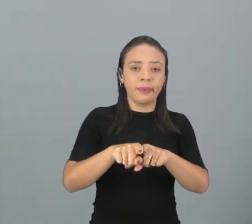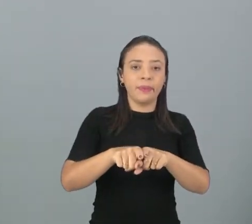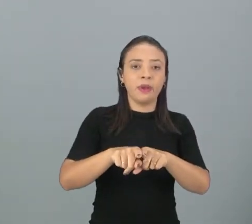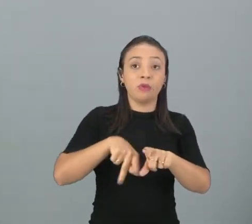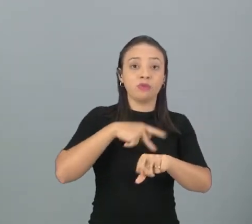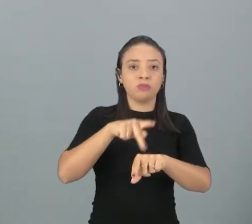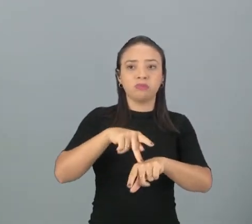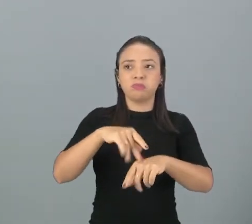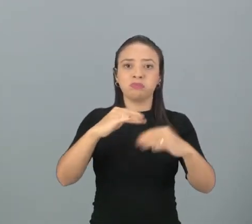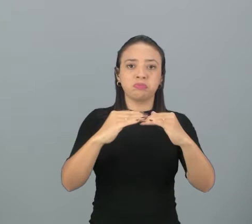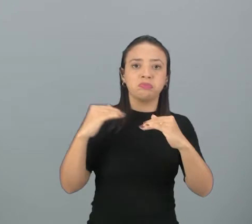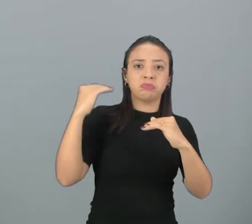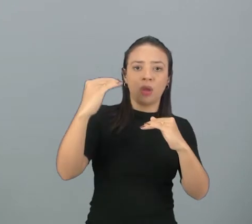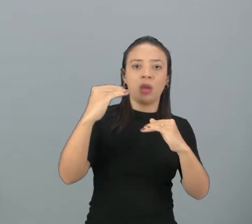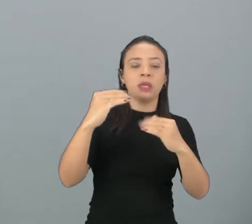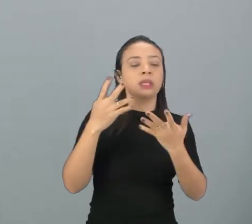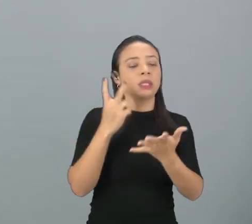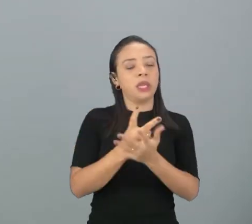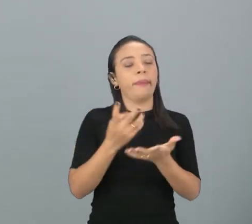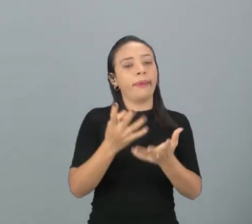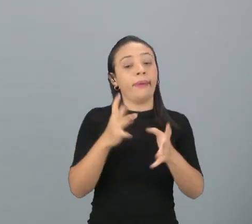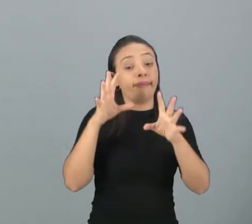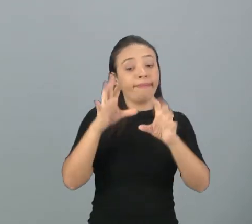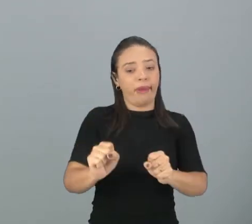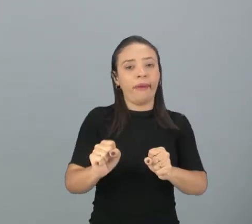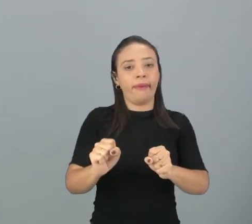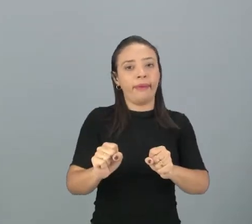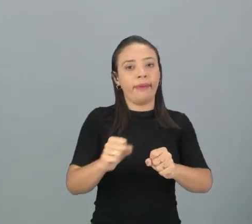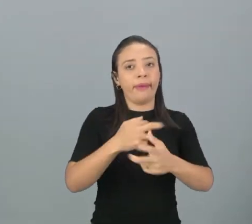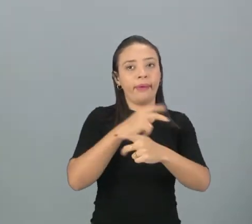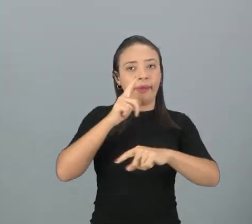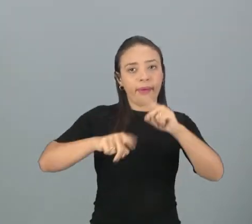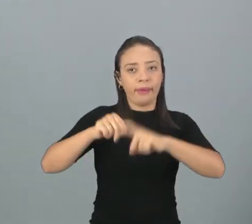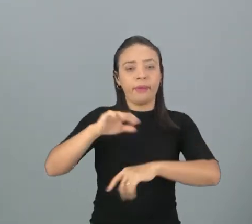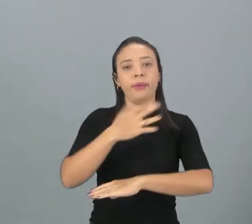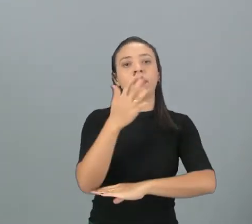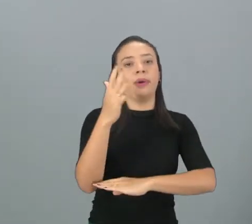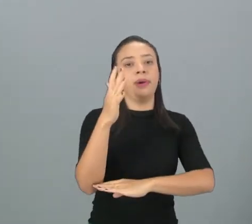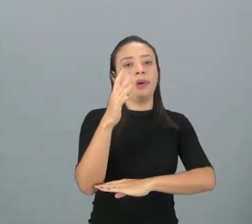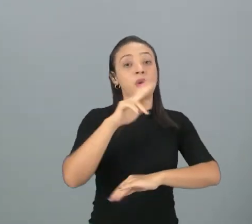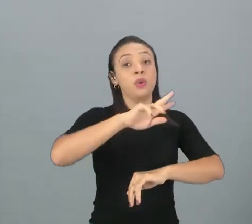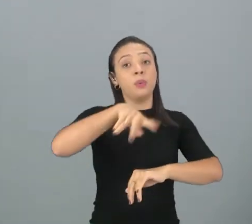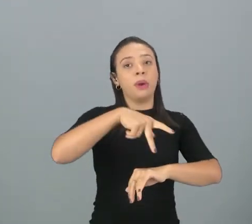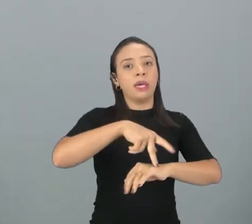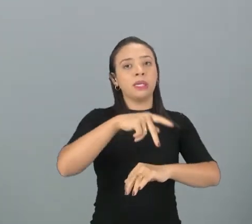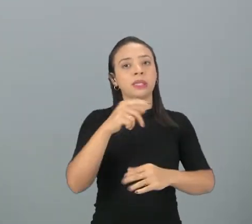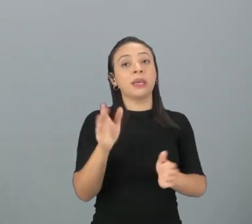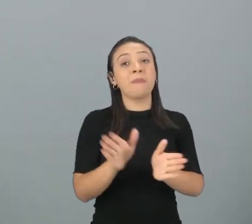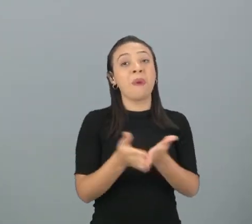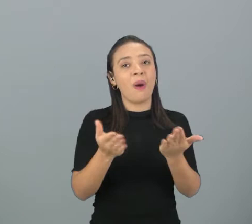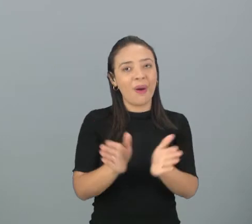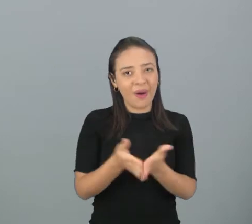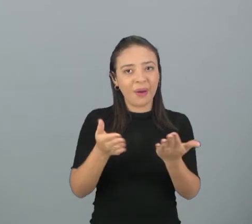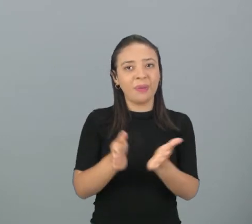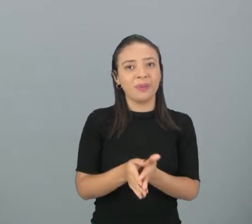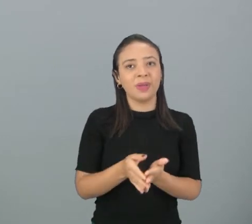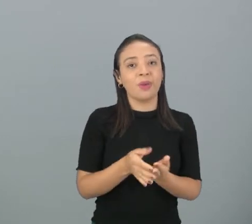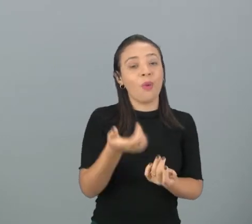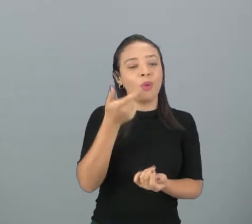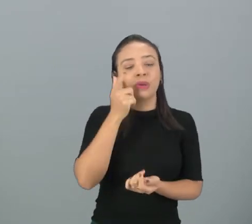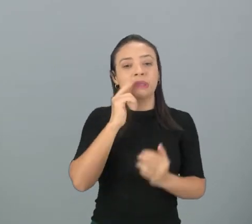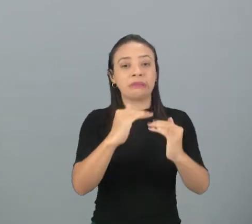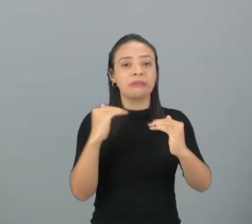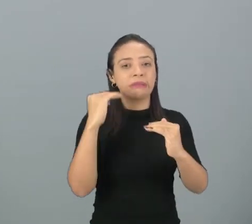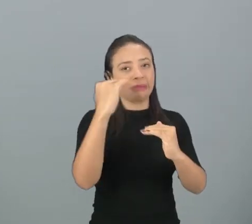que querem sempre pôr a mão nos recursos naturais dos países que têm menos condições de se sobrepor, porque